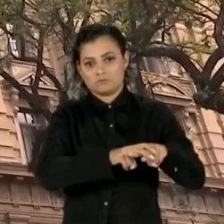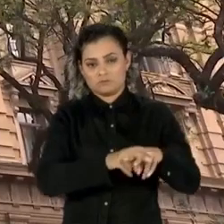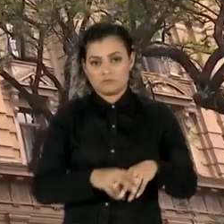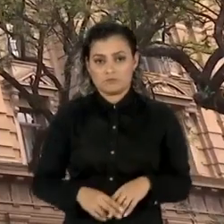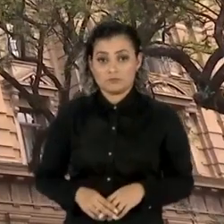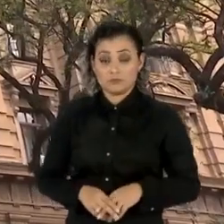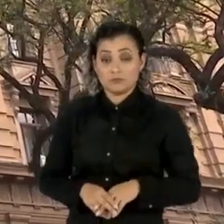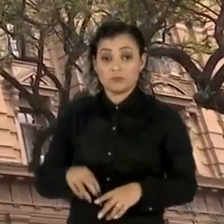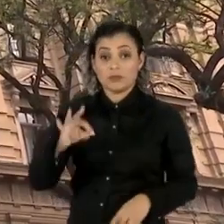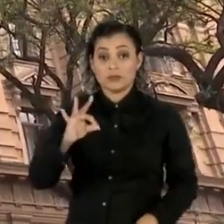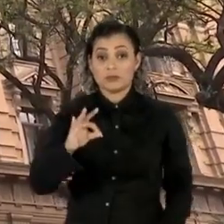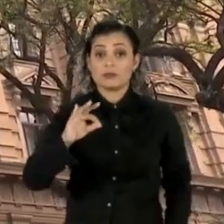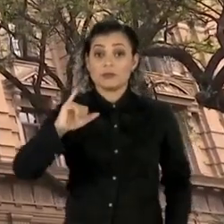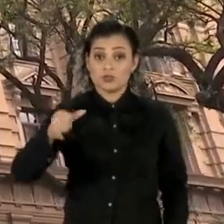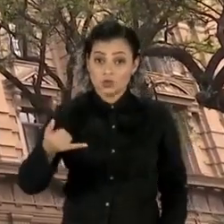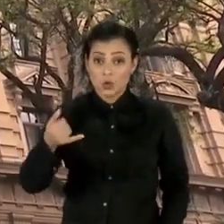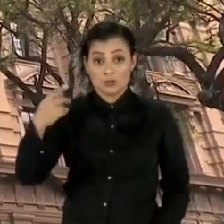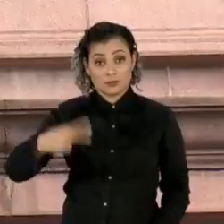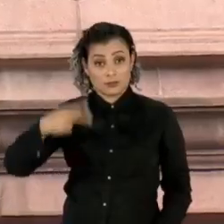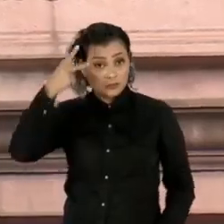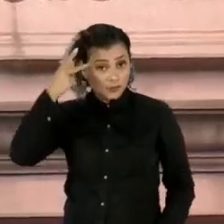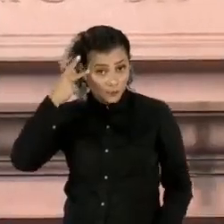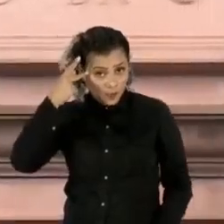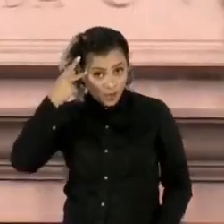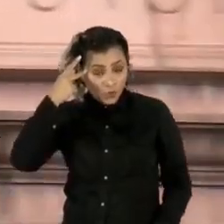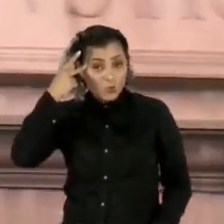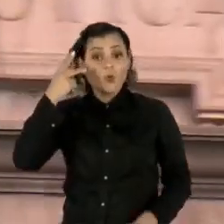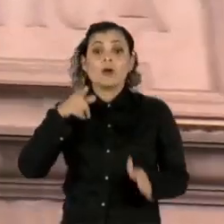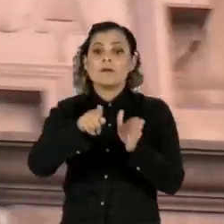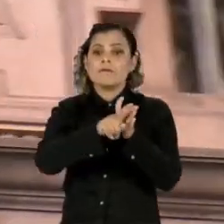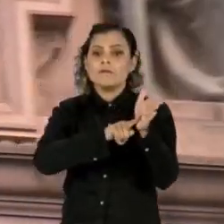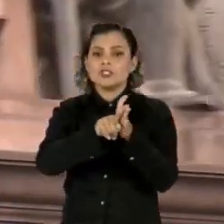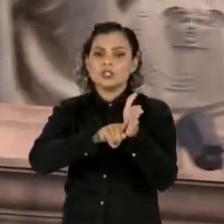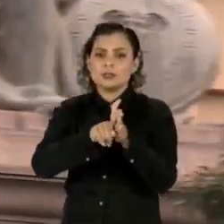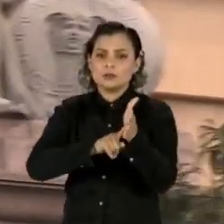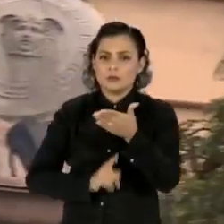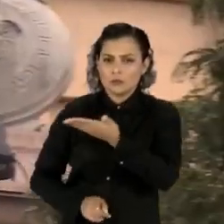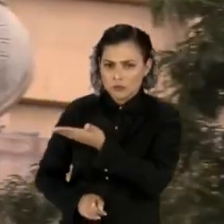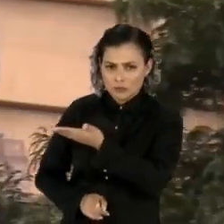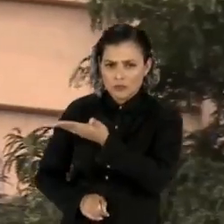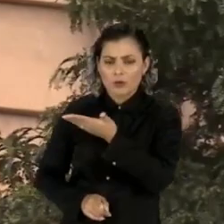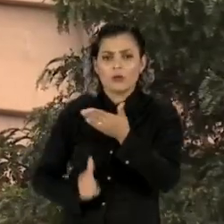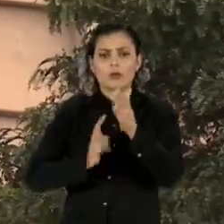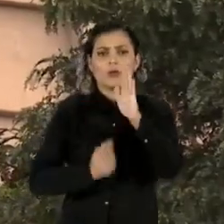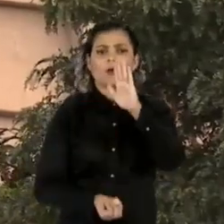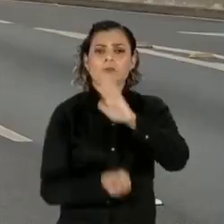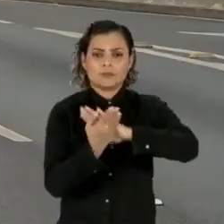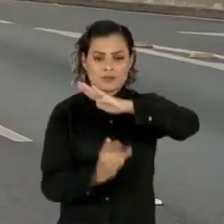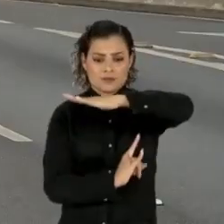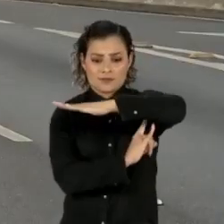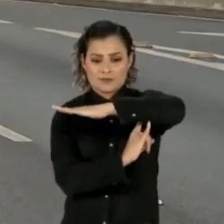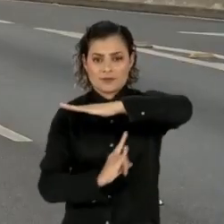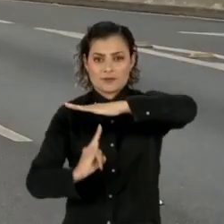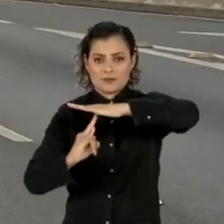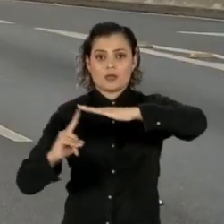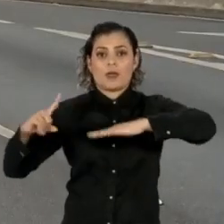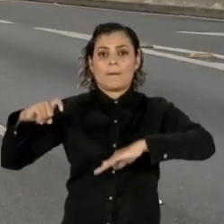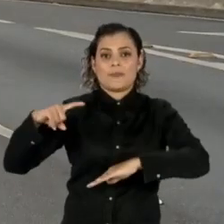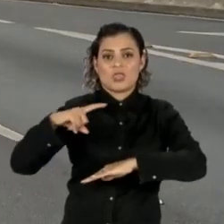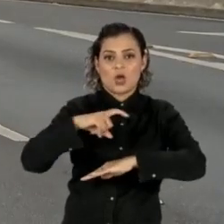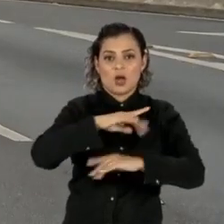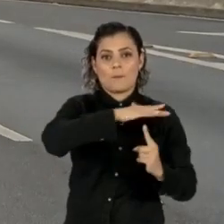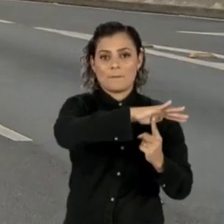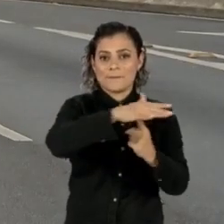O Tribunal de Justiça de São Paulo derrubou a liminar que impedia a criação do Parque Minhocão e a desativação